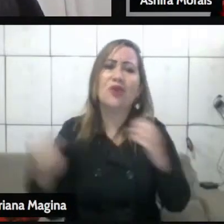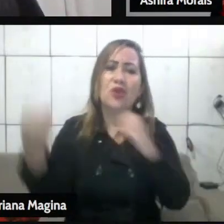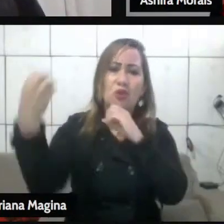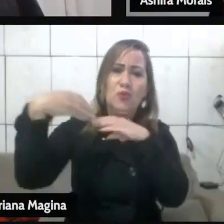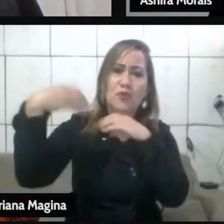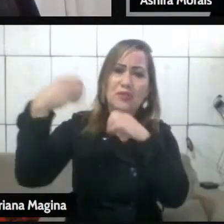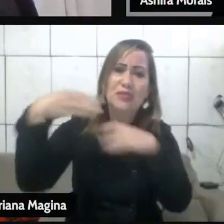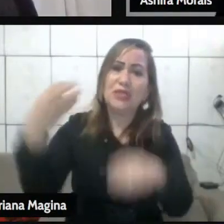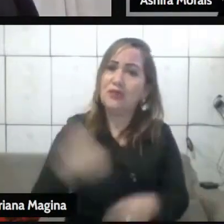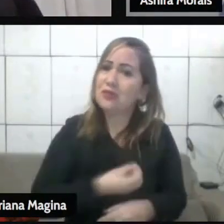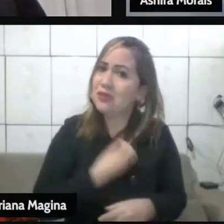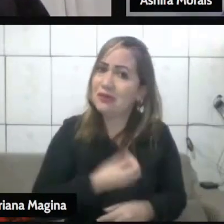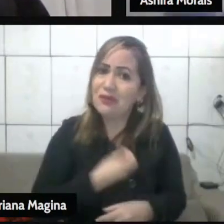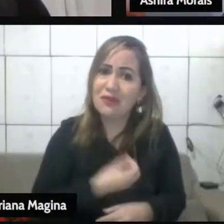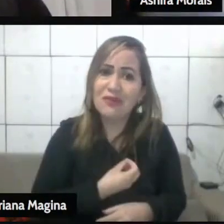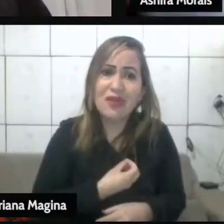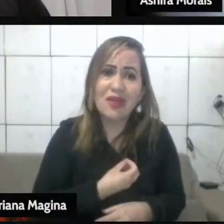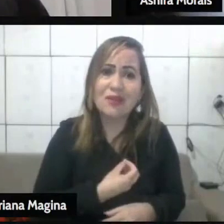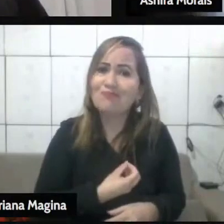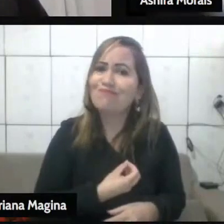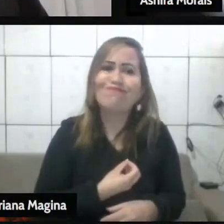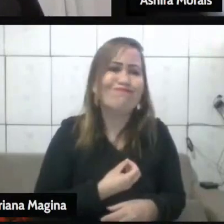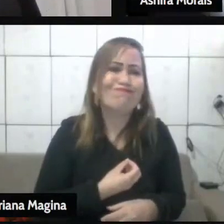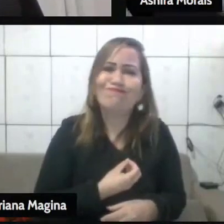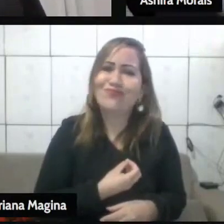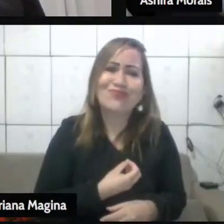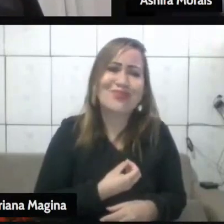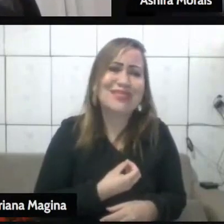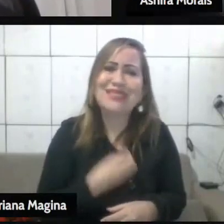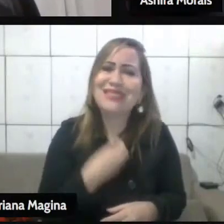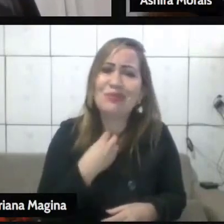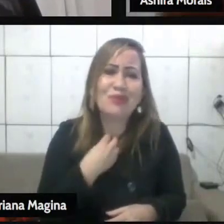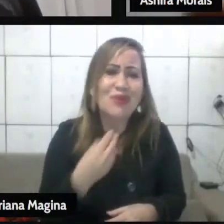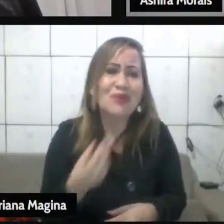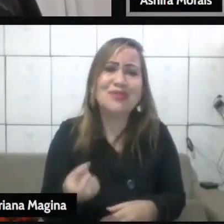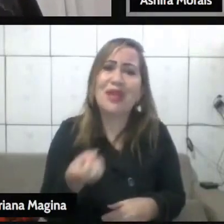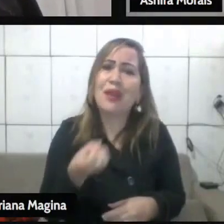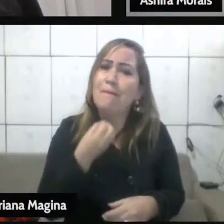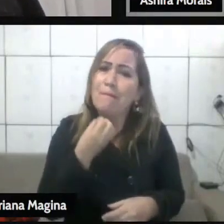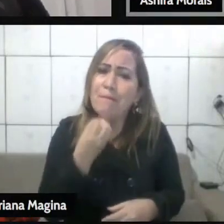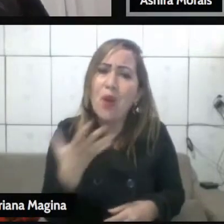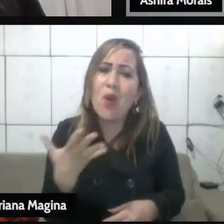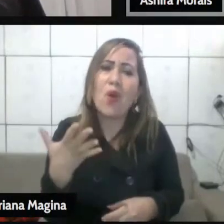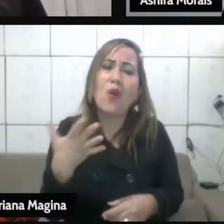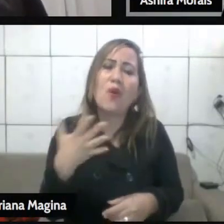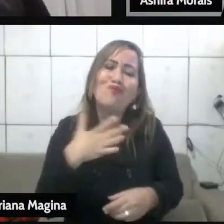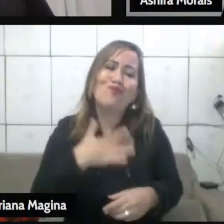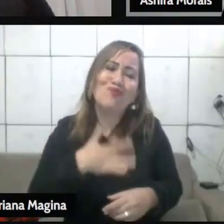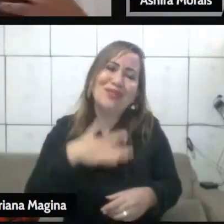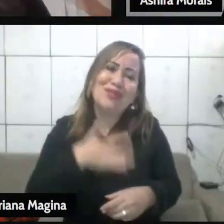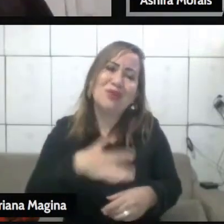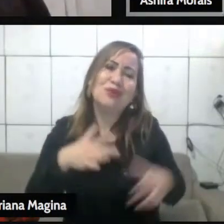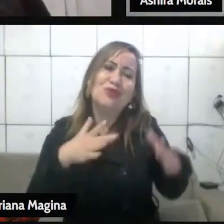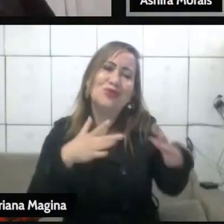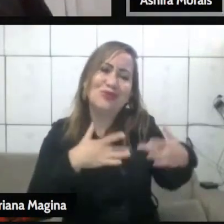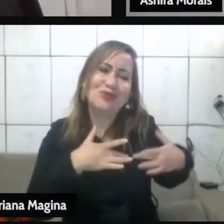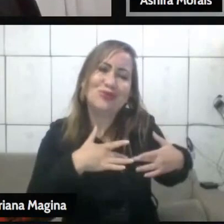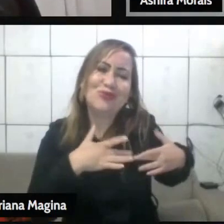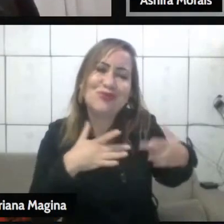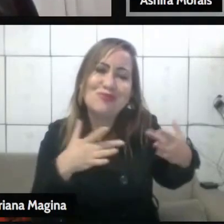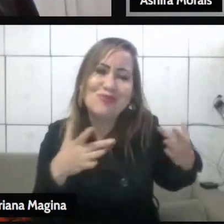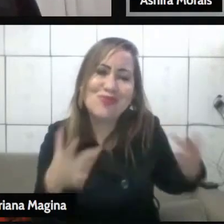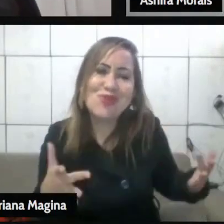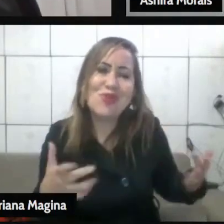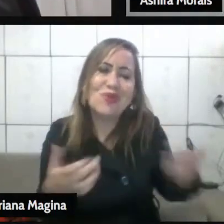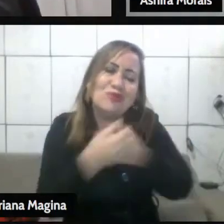Não adianta ser piedoso, não adianta ser bom. Não, ainda que você amasse todas as pessoas, ainda que você desse seu corpo para ser